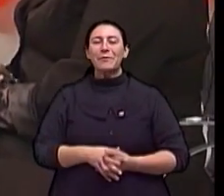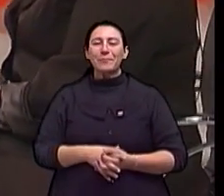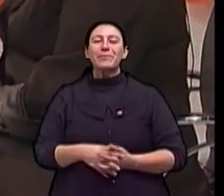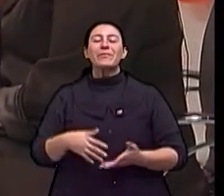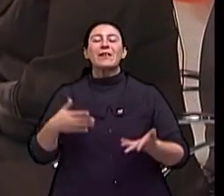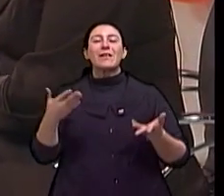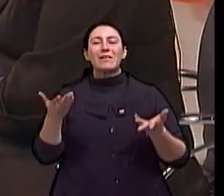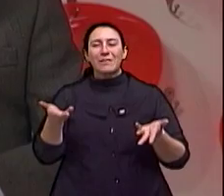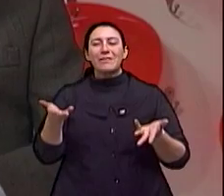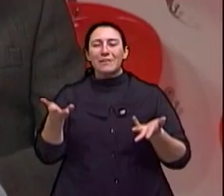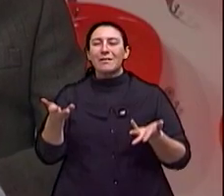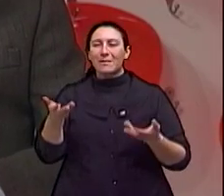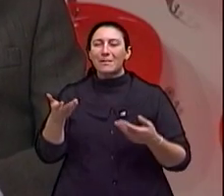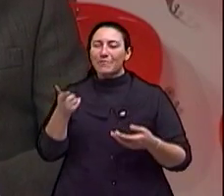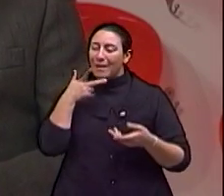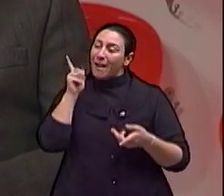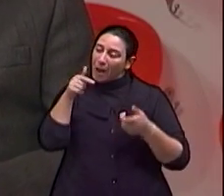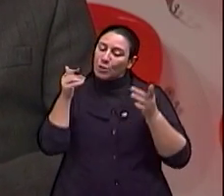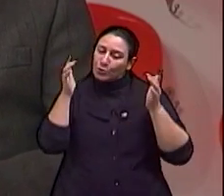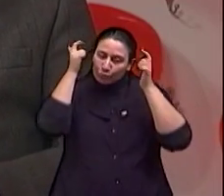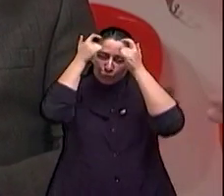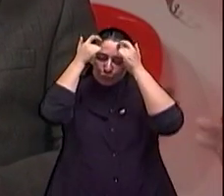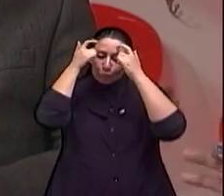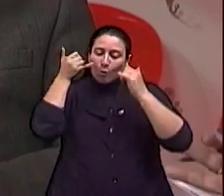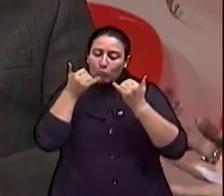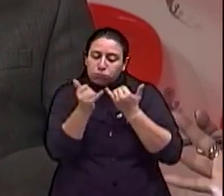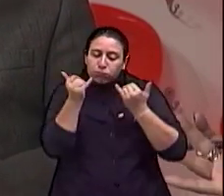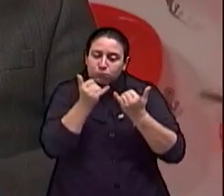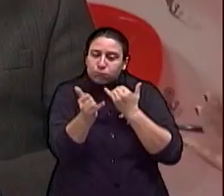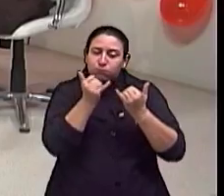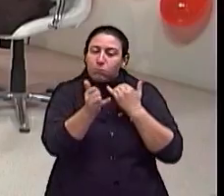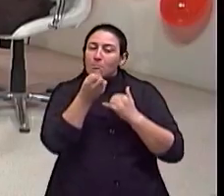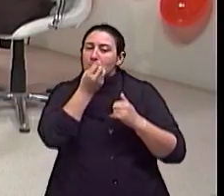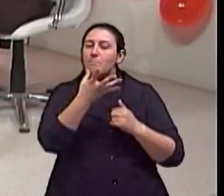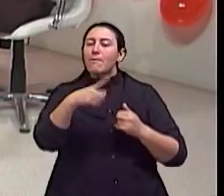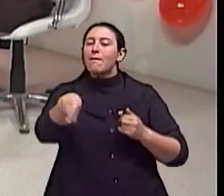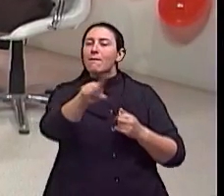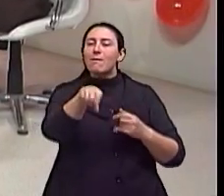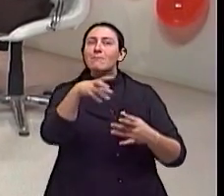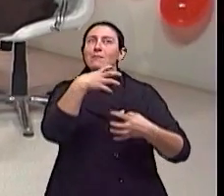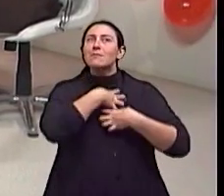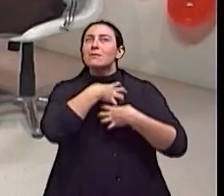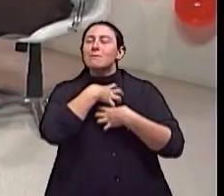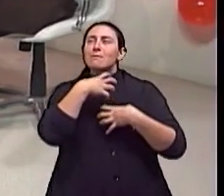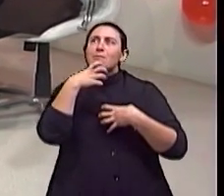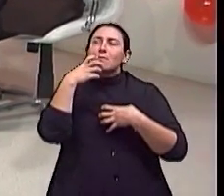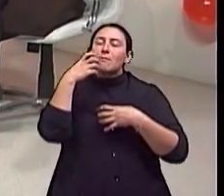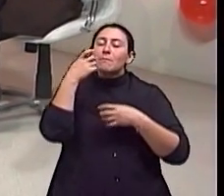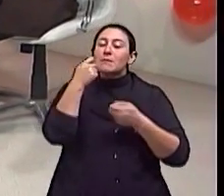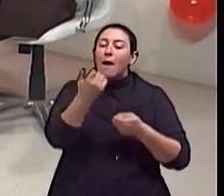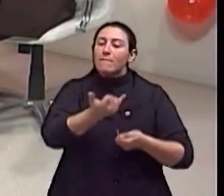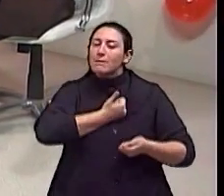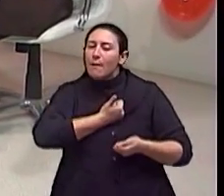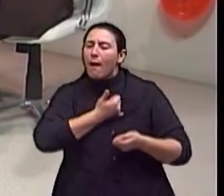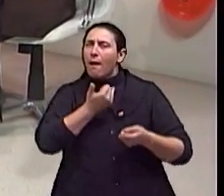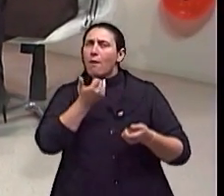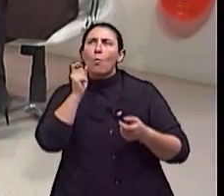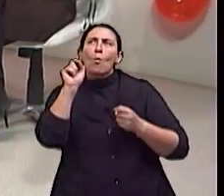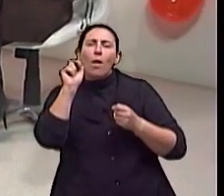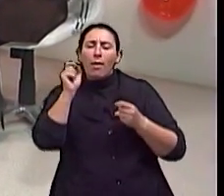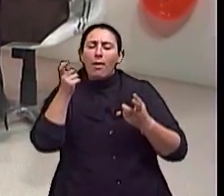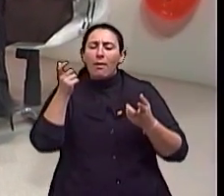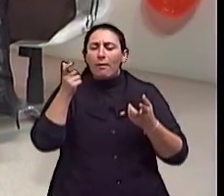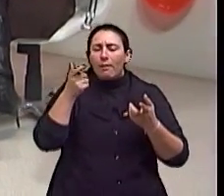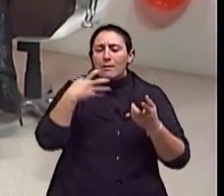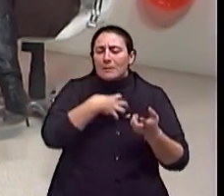perdão, perdão, perdão. Faz estímulo. Faz um estímulo. E conseguimos mudar a posição. Isso um professor desses junto, né? Mas me diga o seguinte, o Hospital de